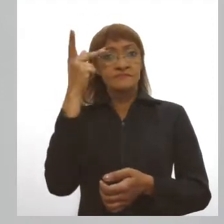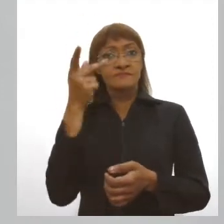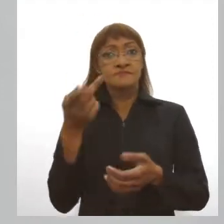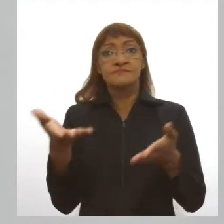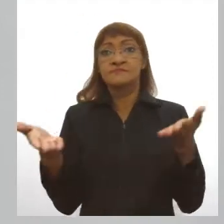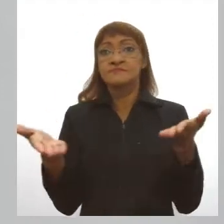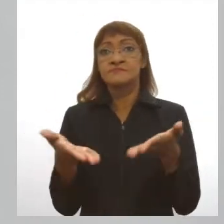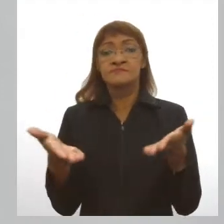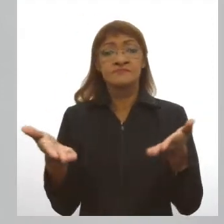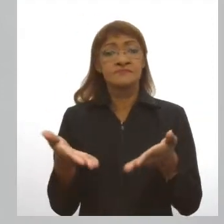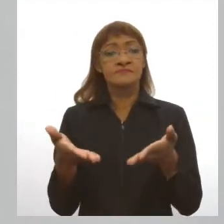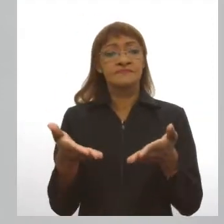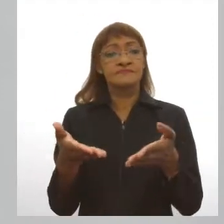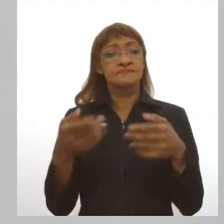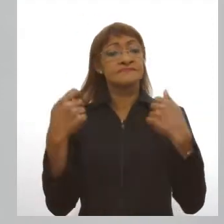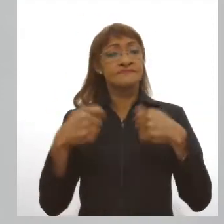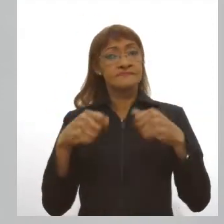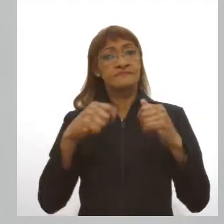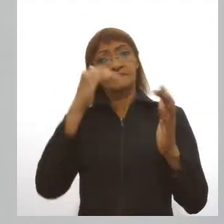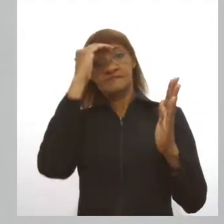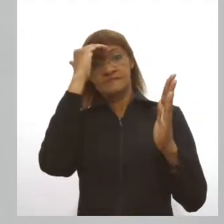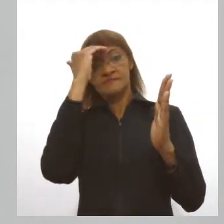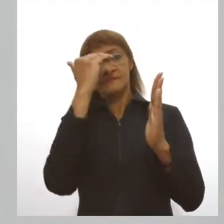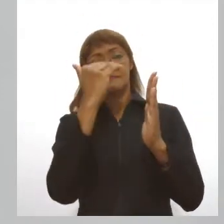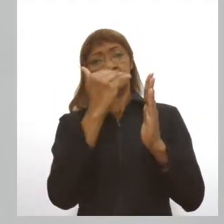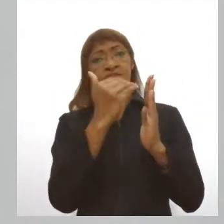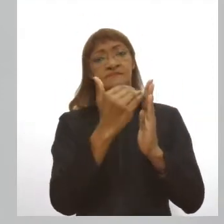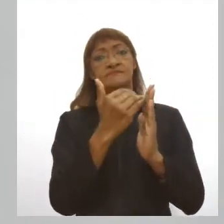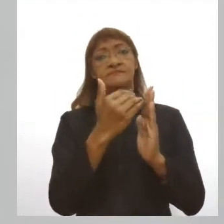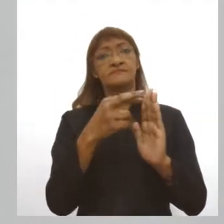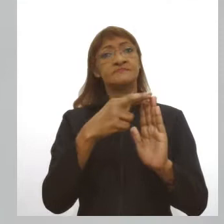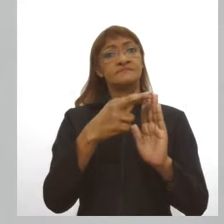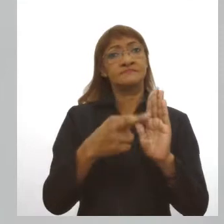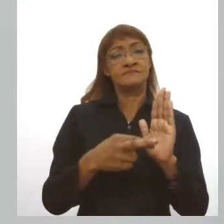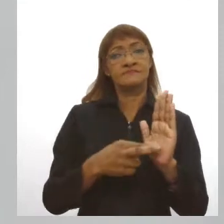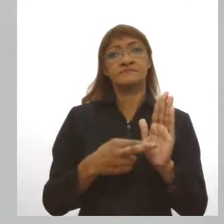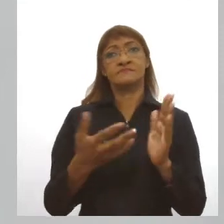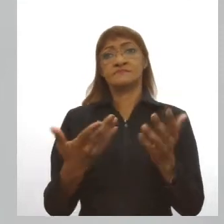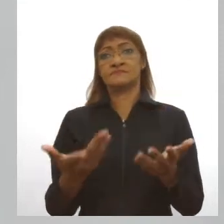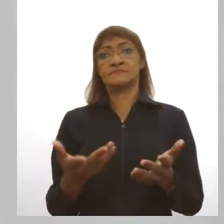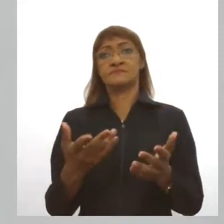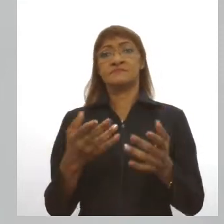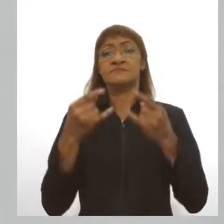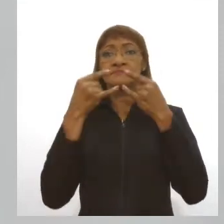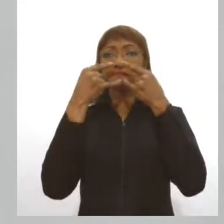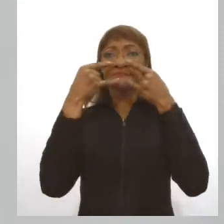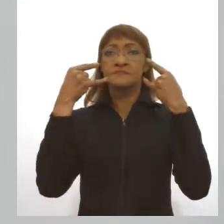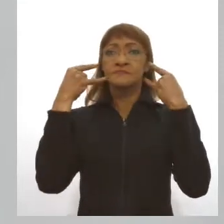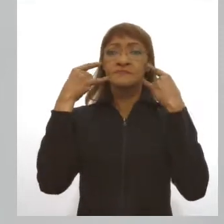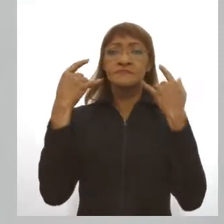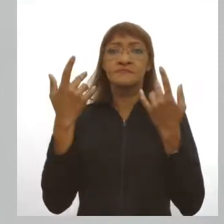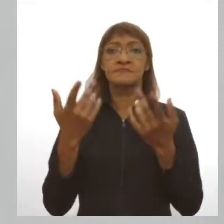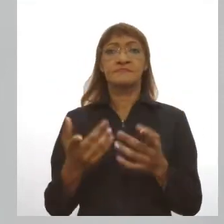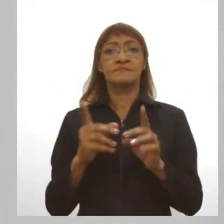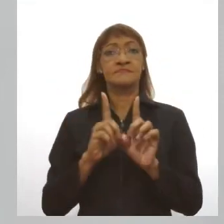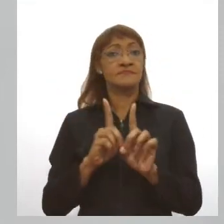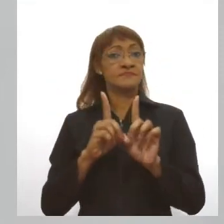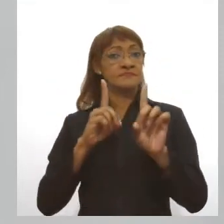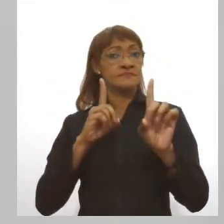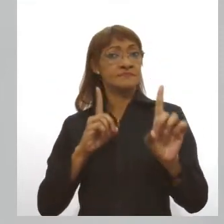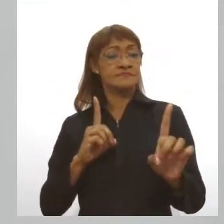cumprir as medidas de higiene respiratória, usar máscara, distanciamento social, isolamento.